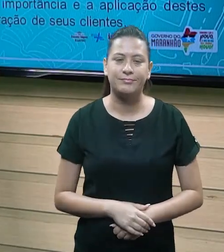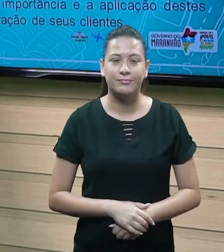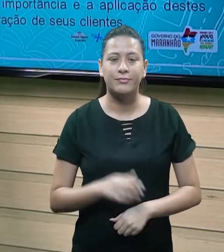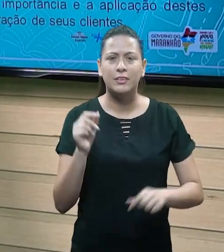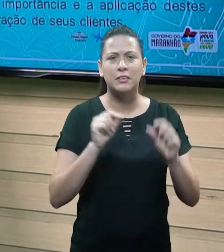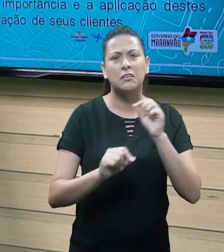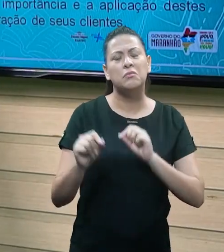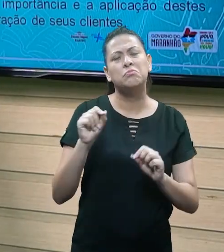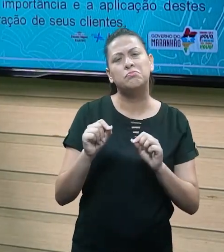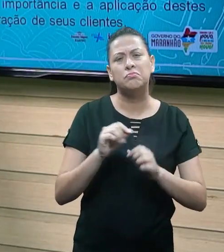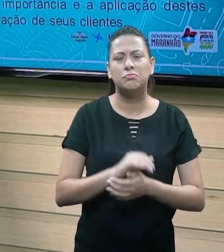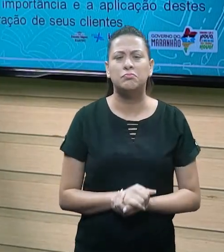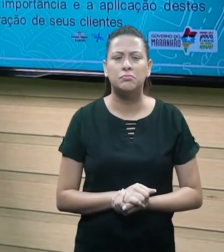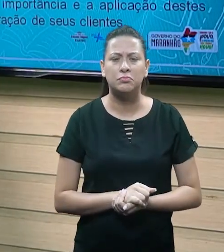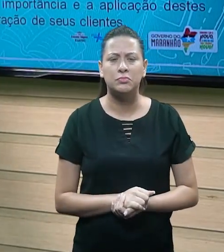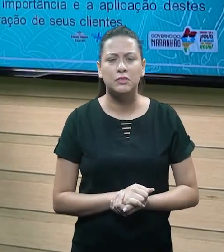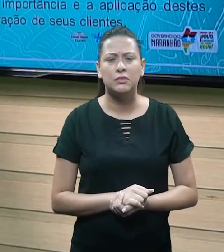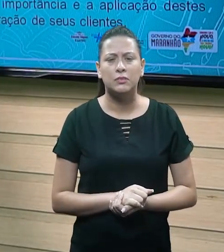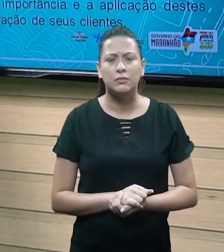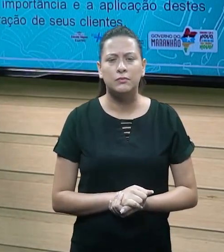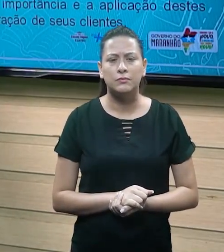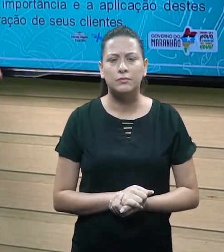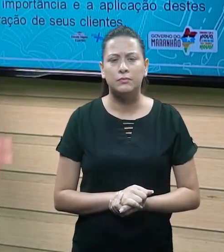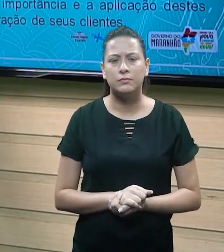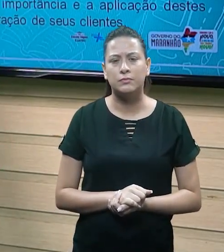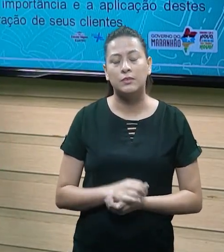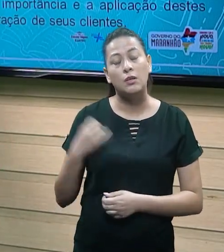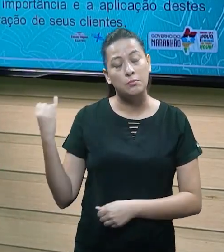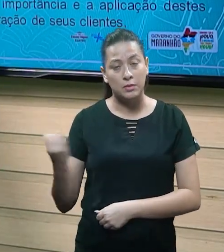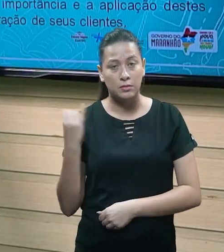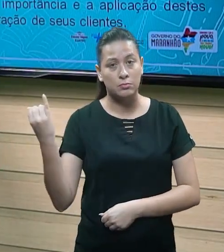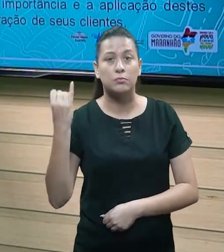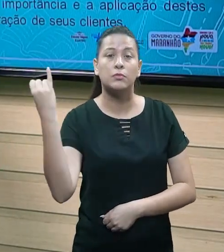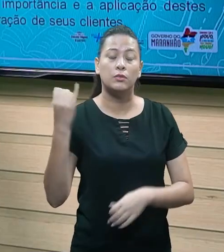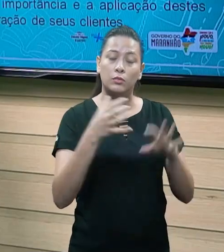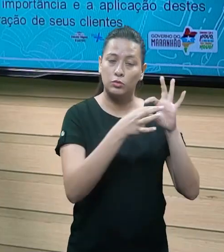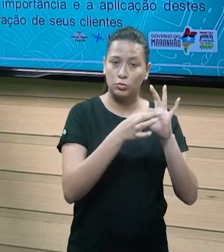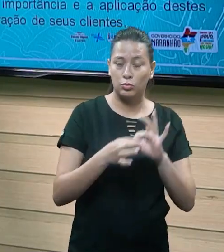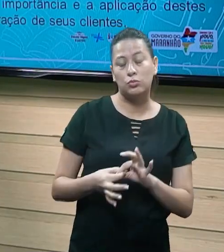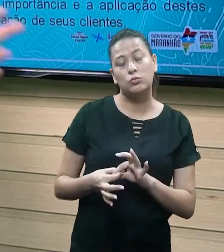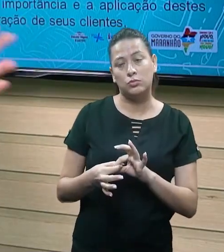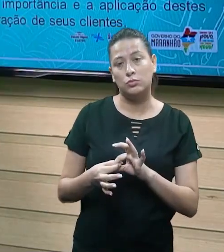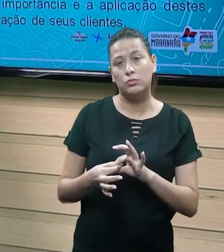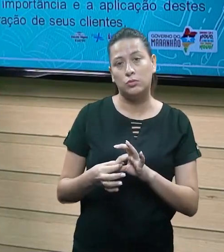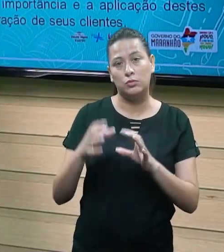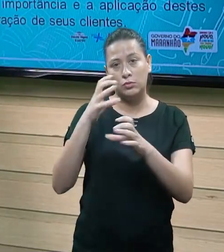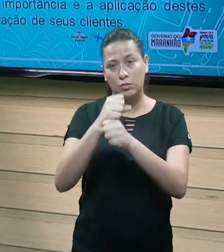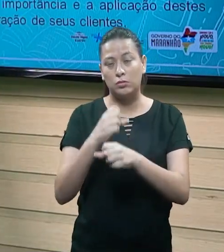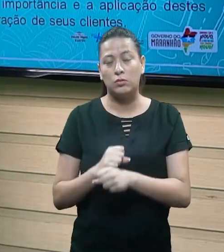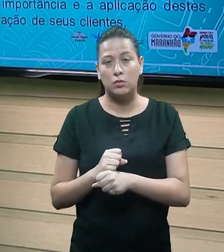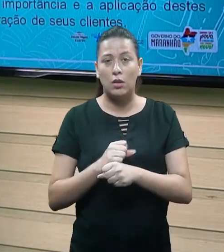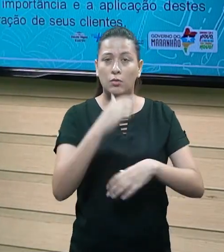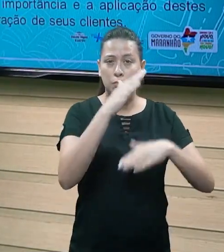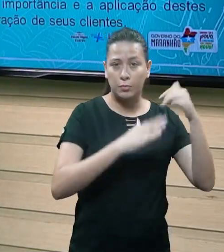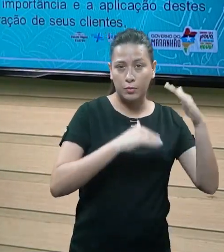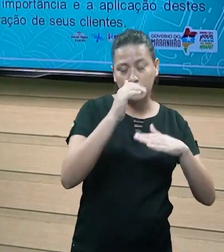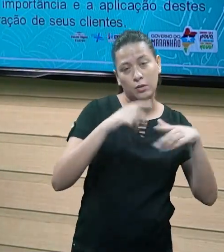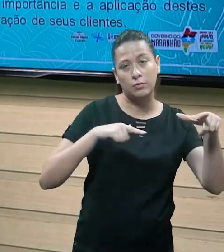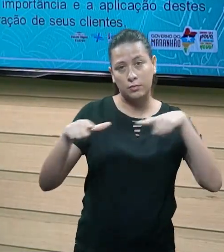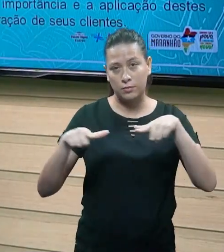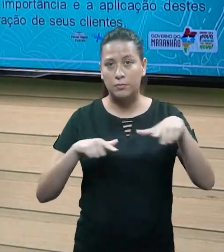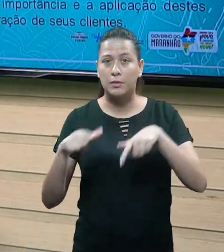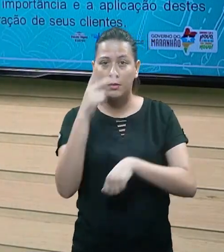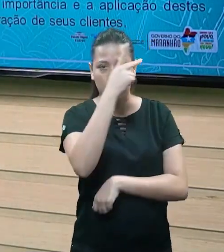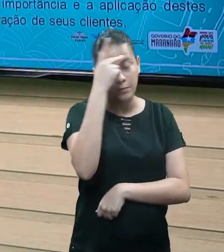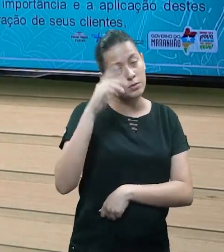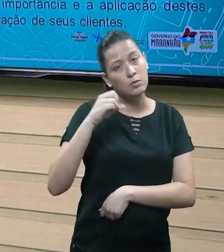contabilidade, o que é aquilo que determina a parte primordial para um contador trabalhar na gestão de uma empresa ou de uma pessoa física, certinho? Então vamos ler hoje